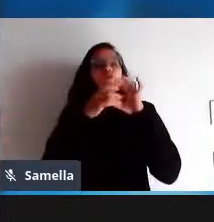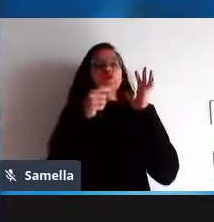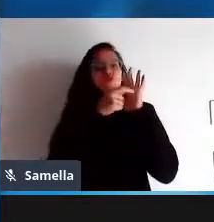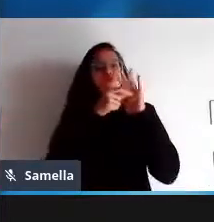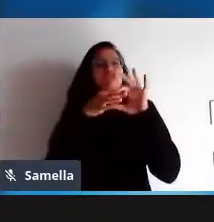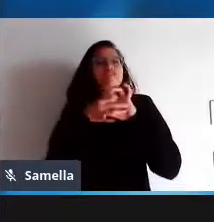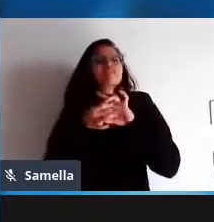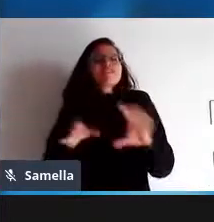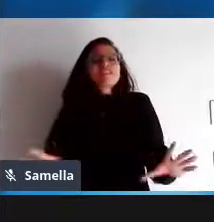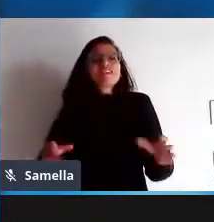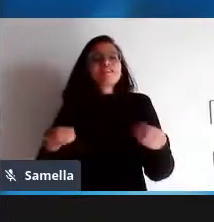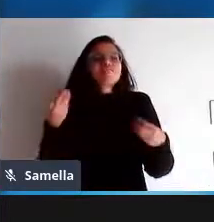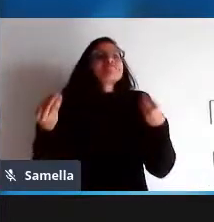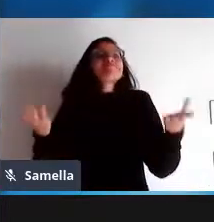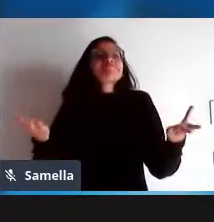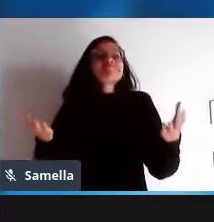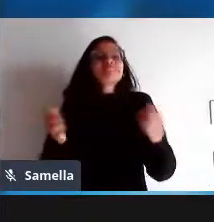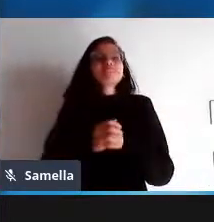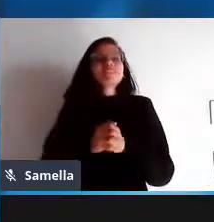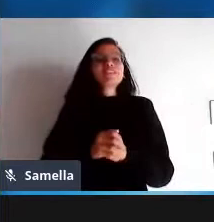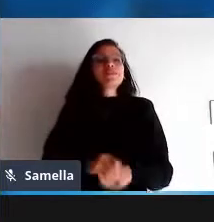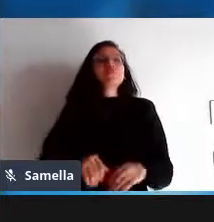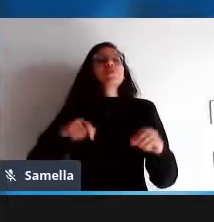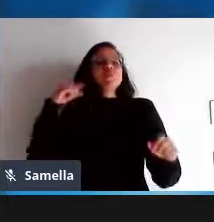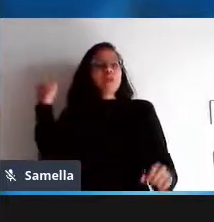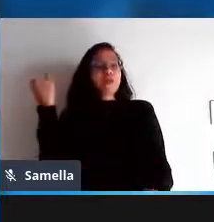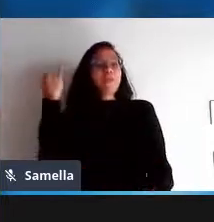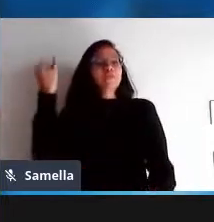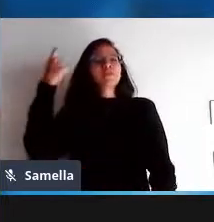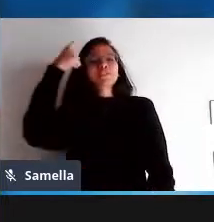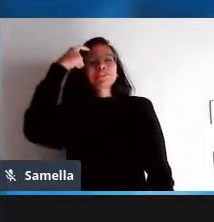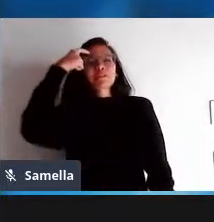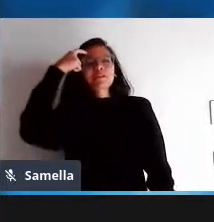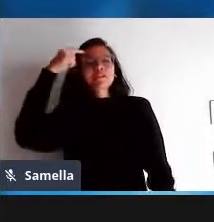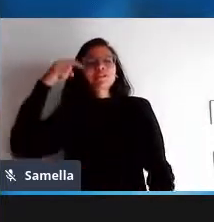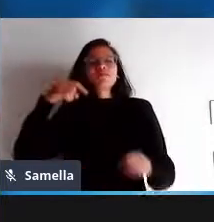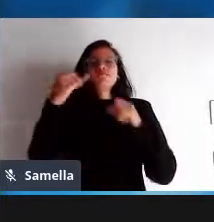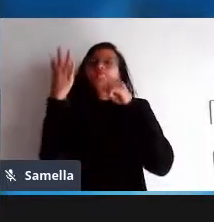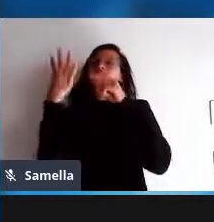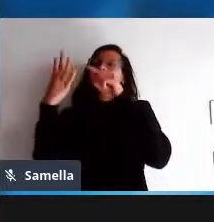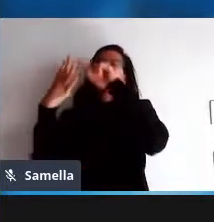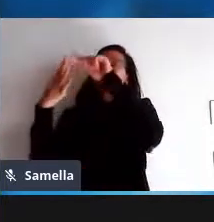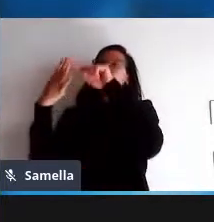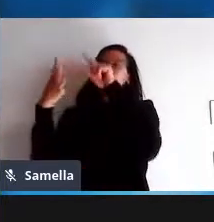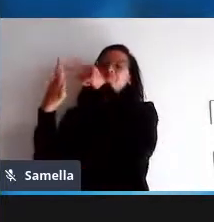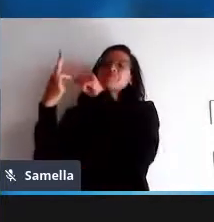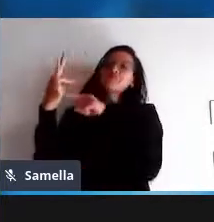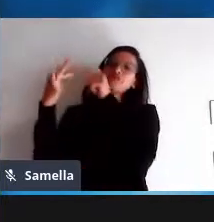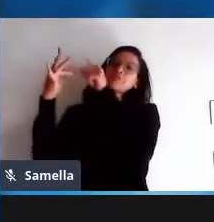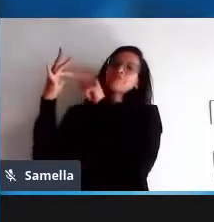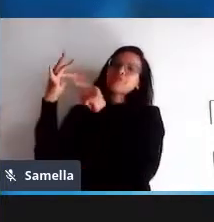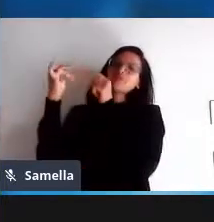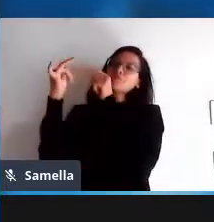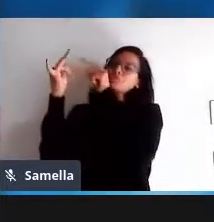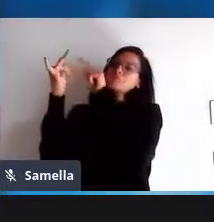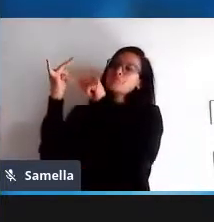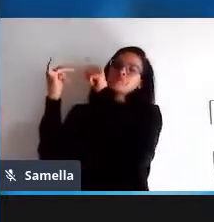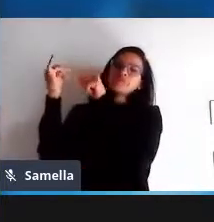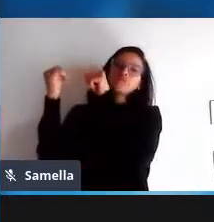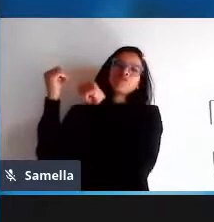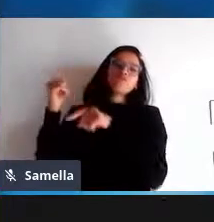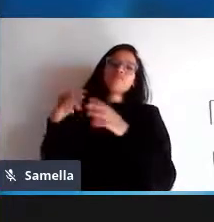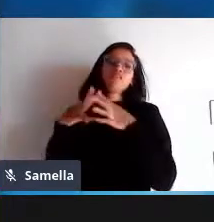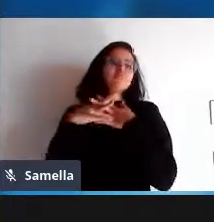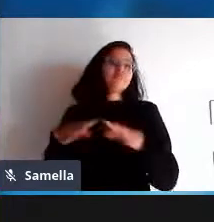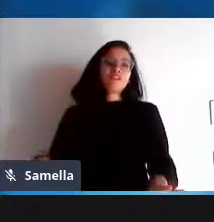aqui é que se você tirar qualquer uma dessas coisas o aspecto jurídico econômico político e ético do software livre você já não está